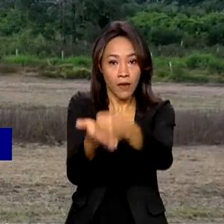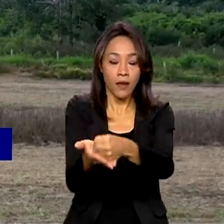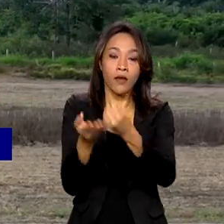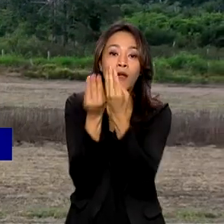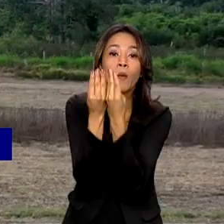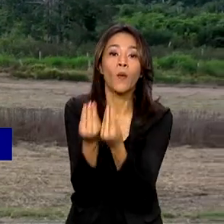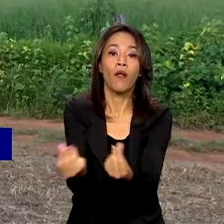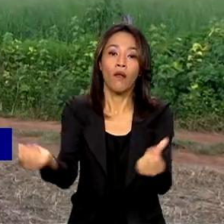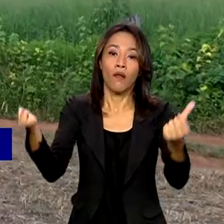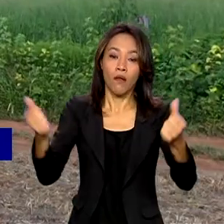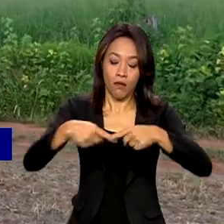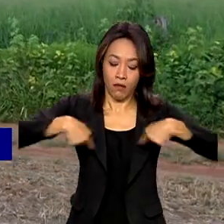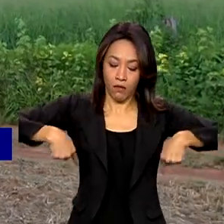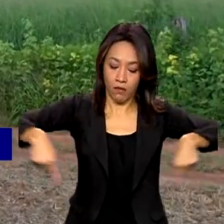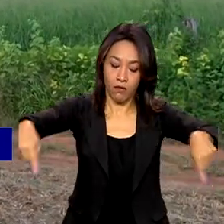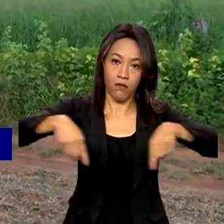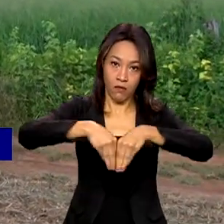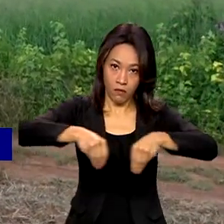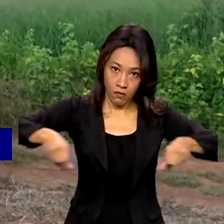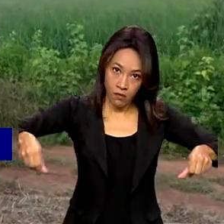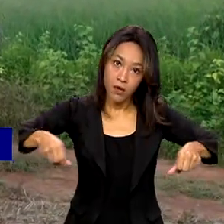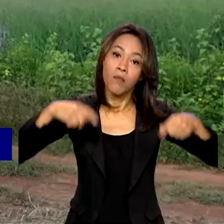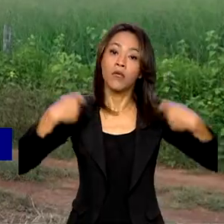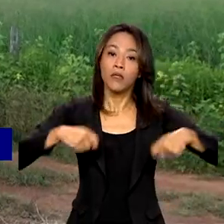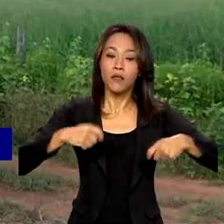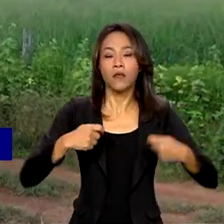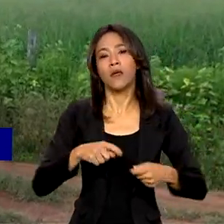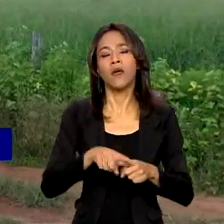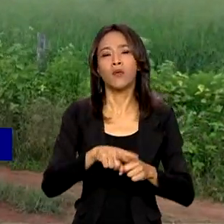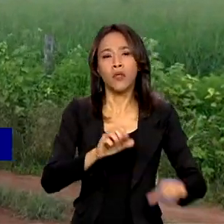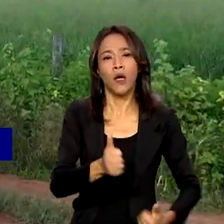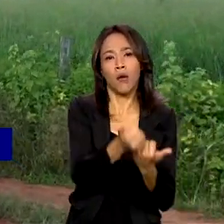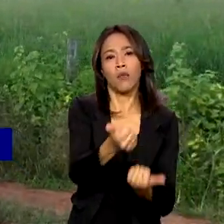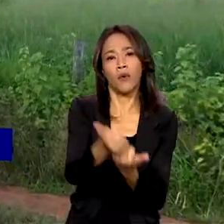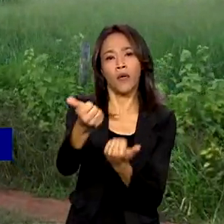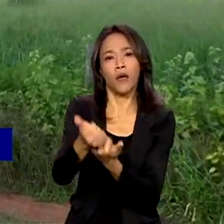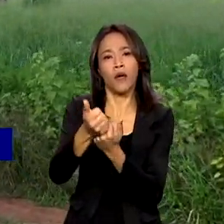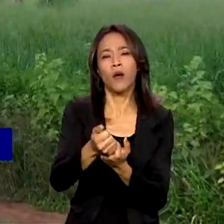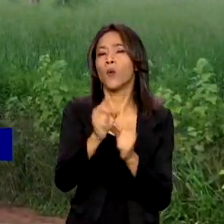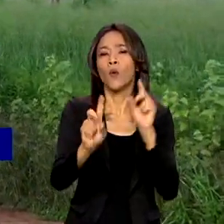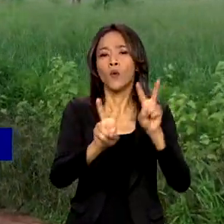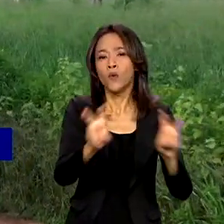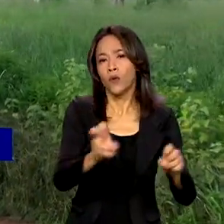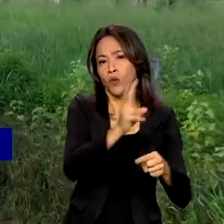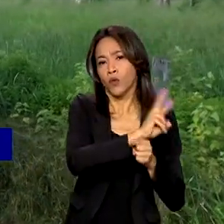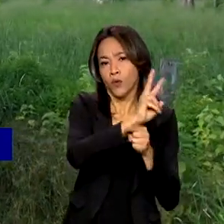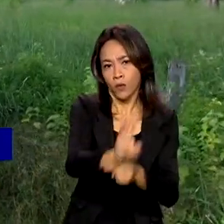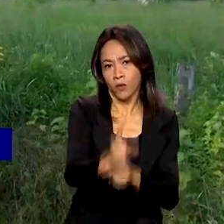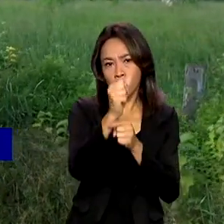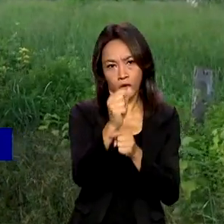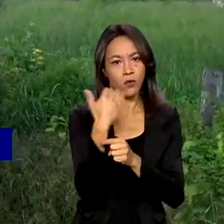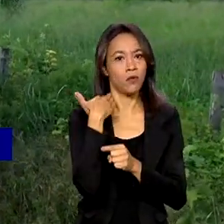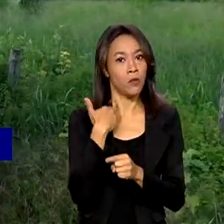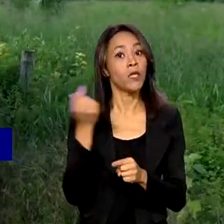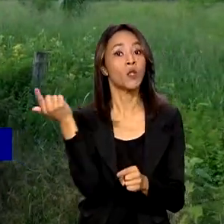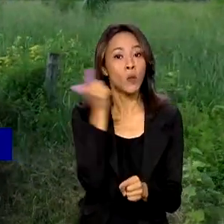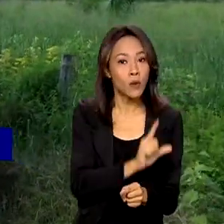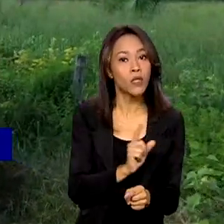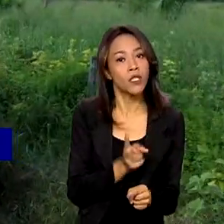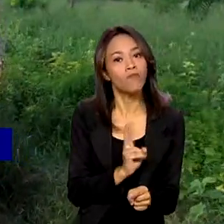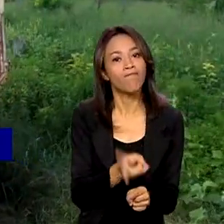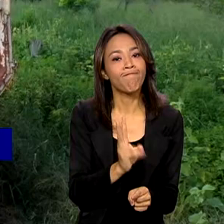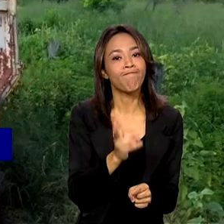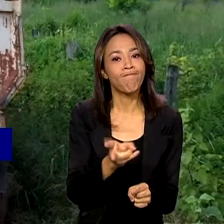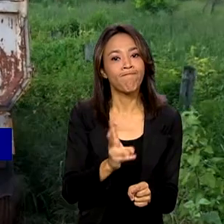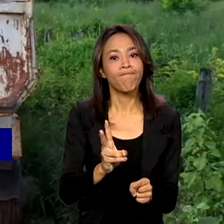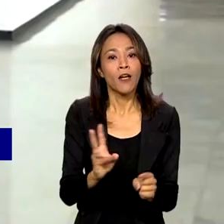produção brasileira. Precisamos fortalecer os instrumentos de financiamento para continuar a cumprir nossa missão de alimentar